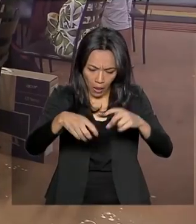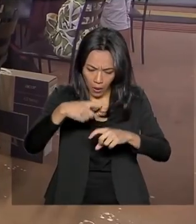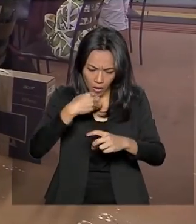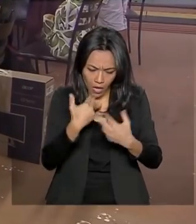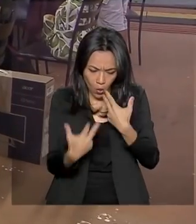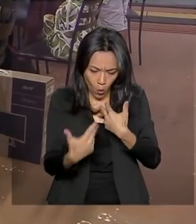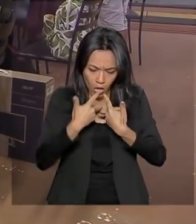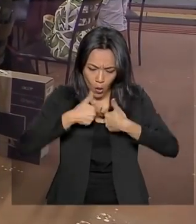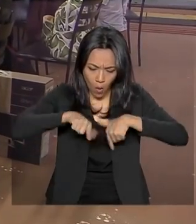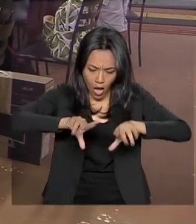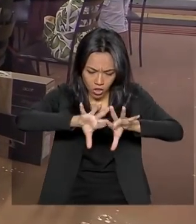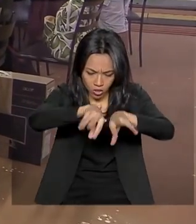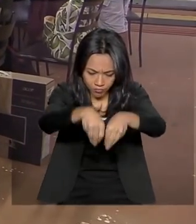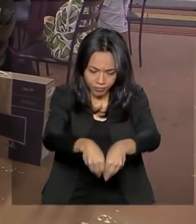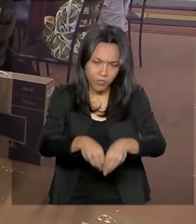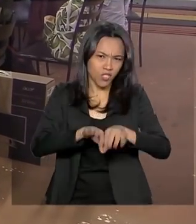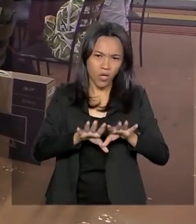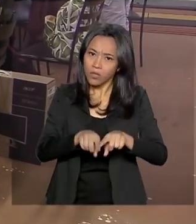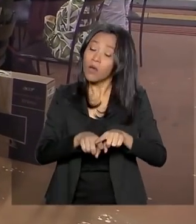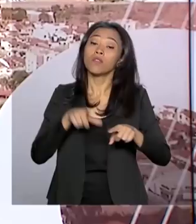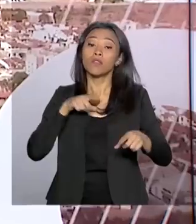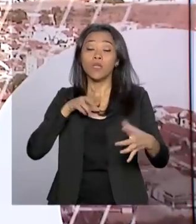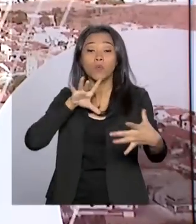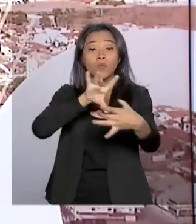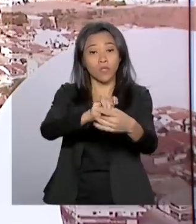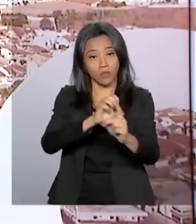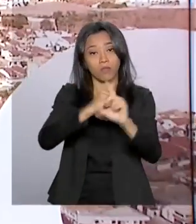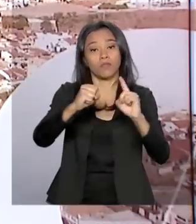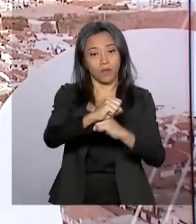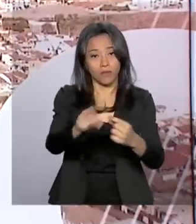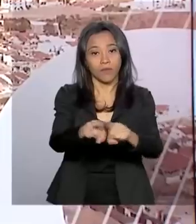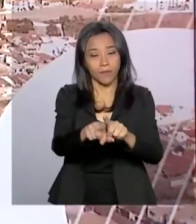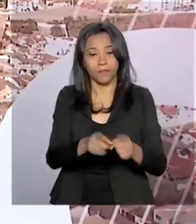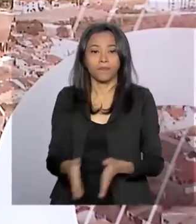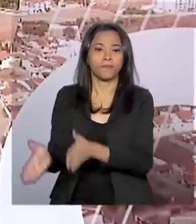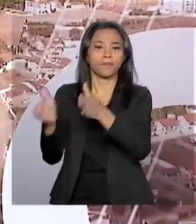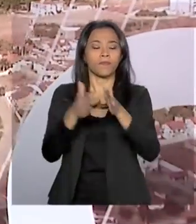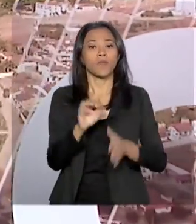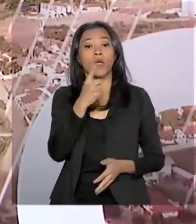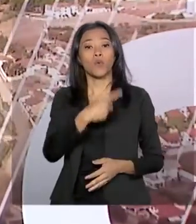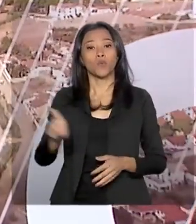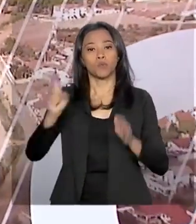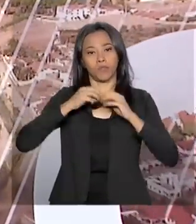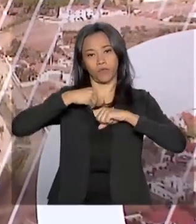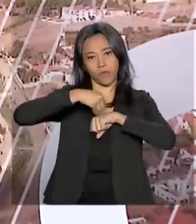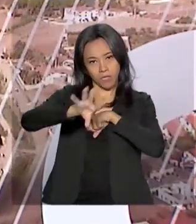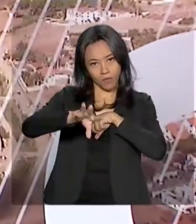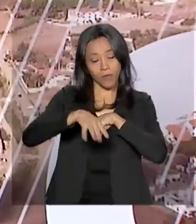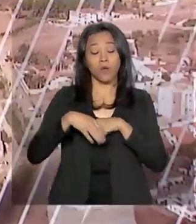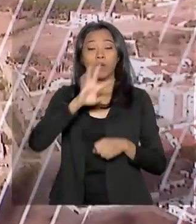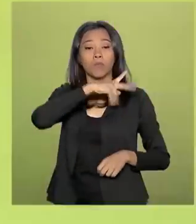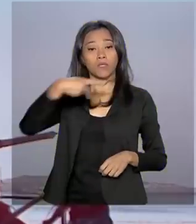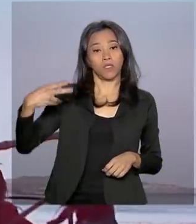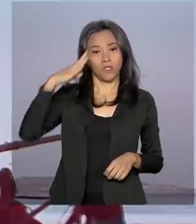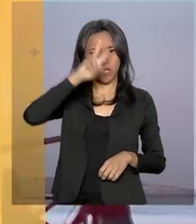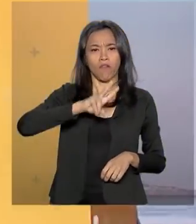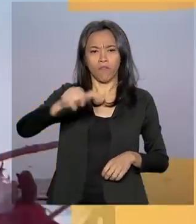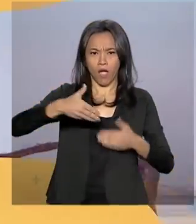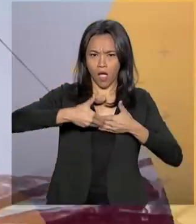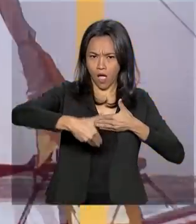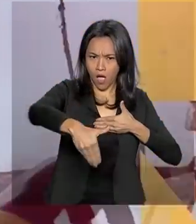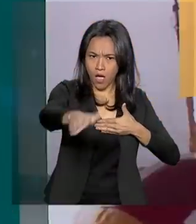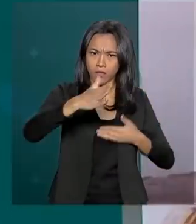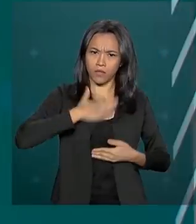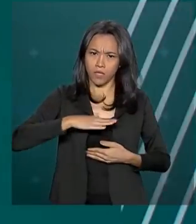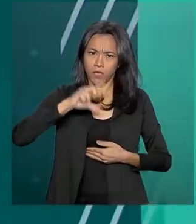Ela sempre abrange uma questão social. E uma última notícia, o presidente Jair Bolsonaro vai fazer um pronunciamento à nação